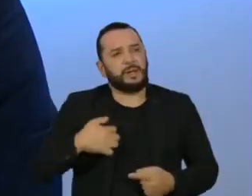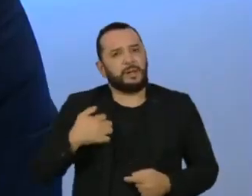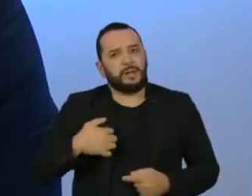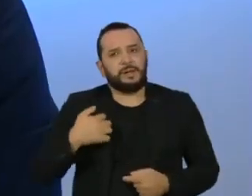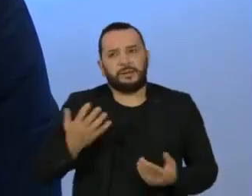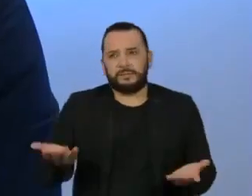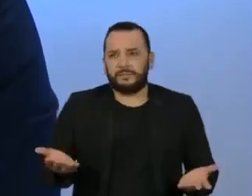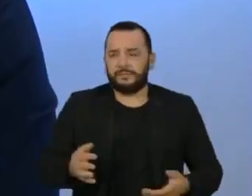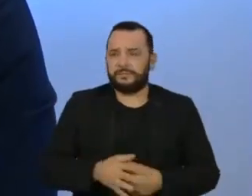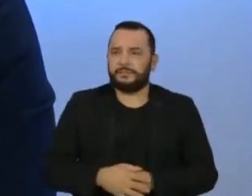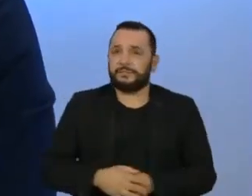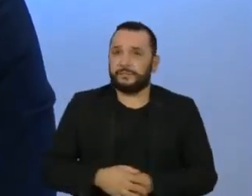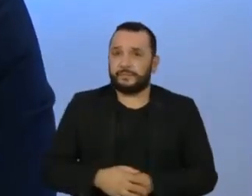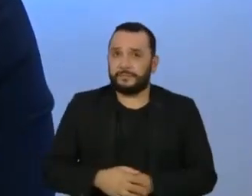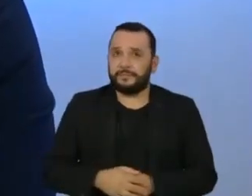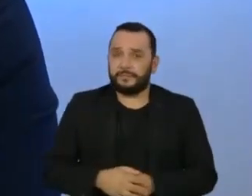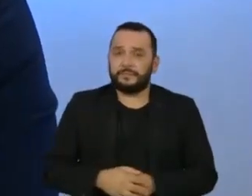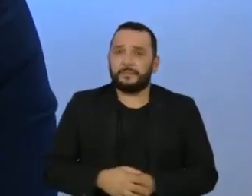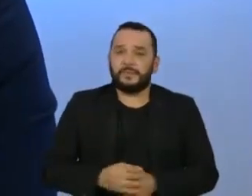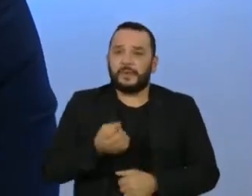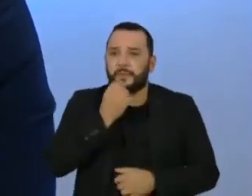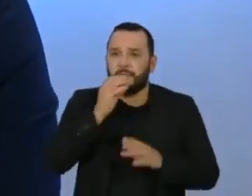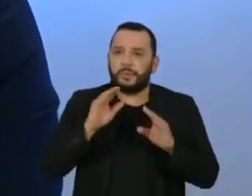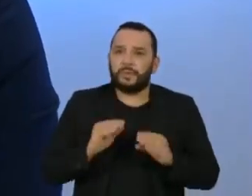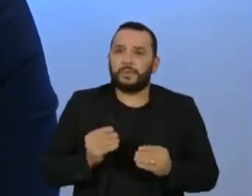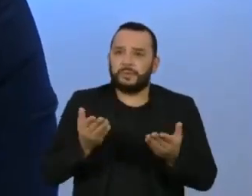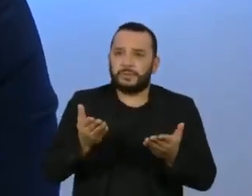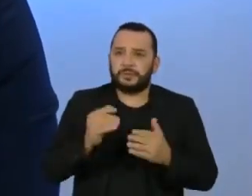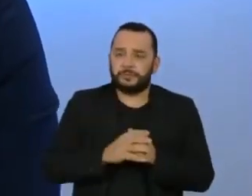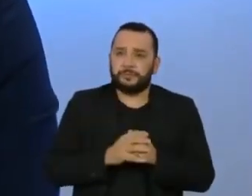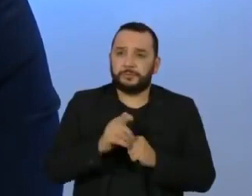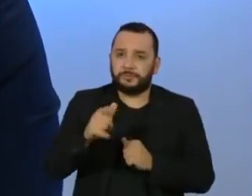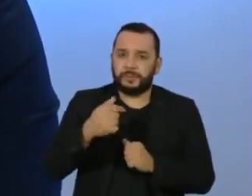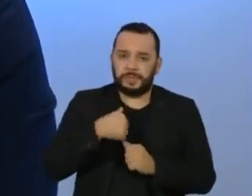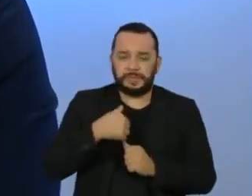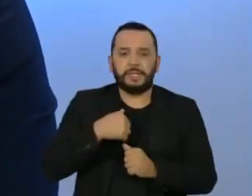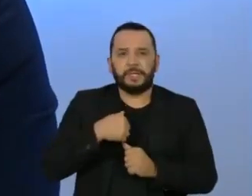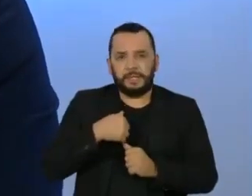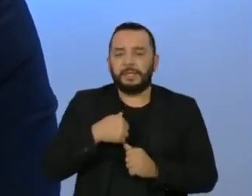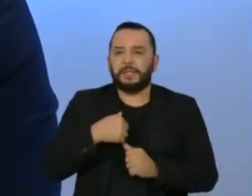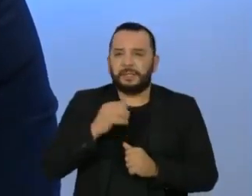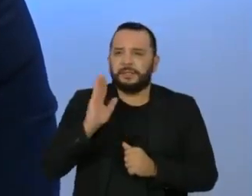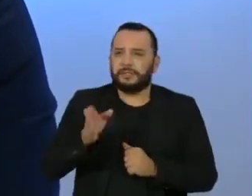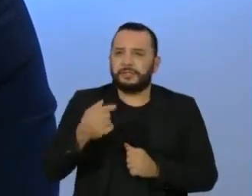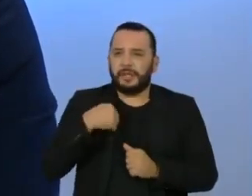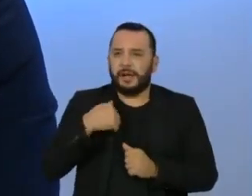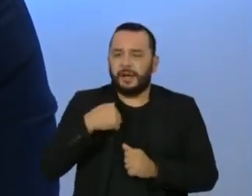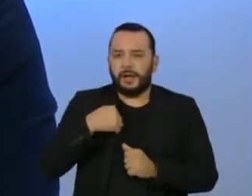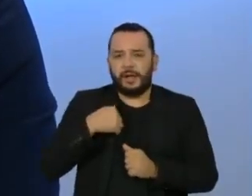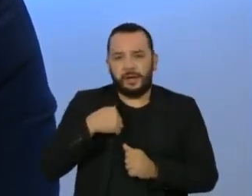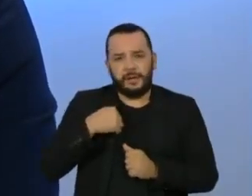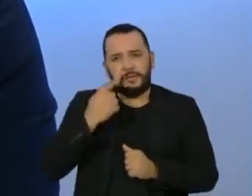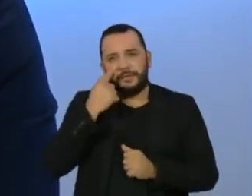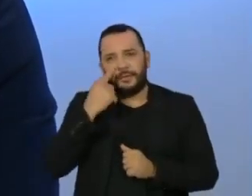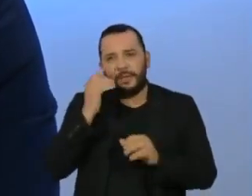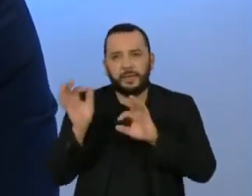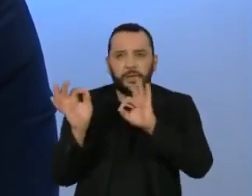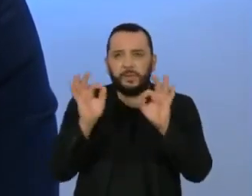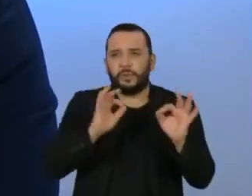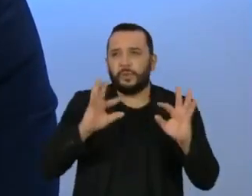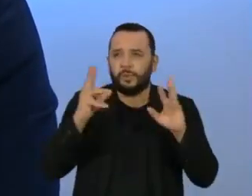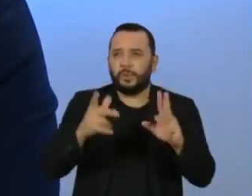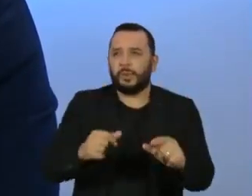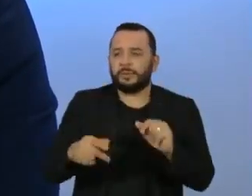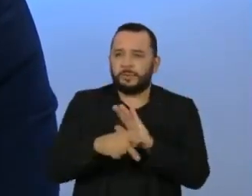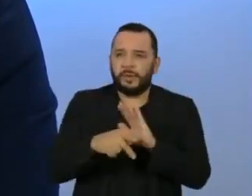Ministro, boa noite. O senhor que acompanhou praticamente todos os presidentes eleitos, desde a redemocratização,